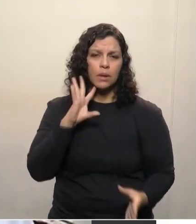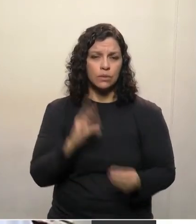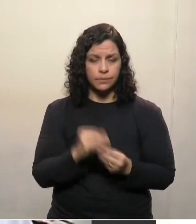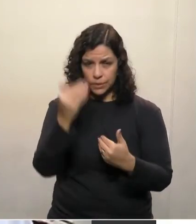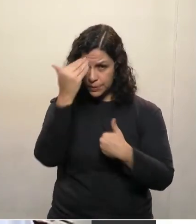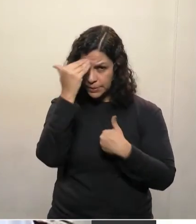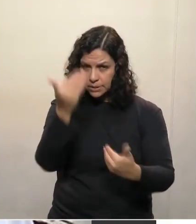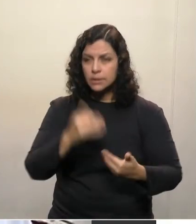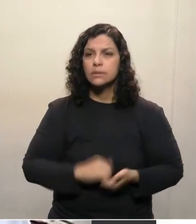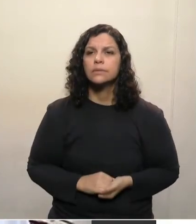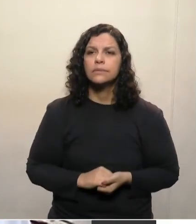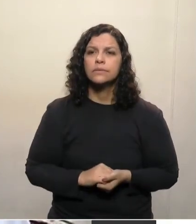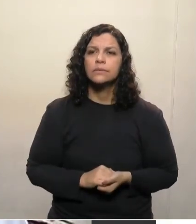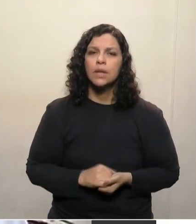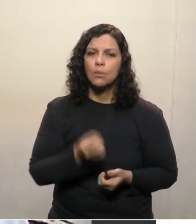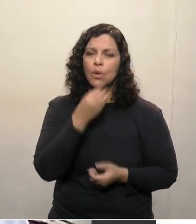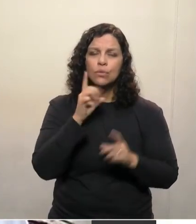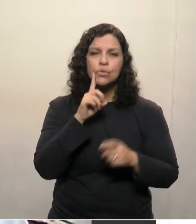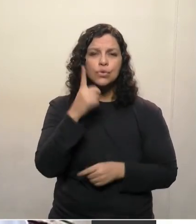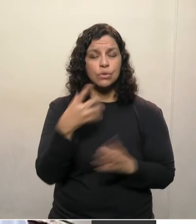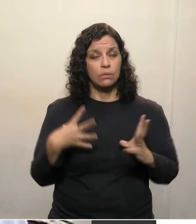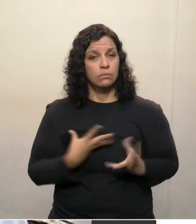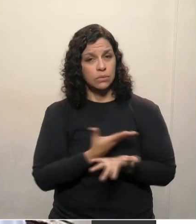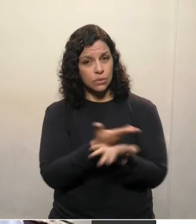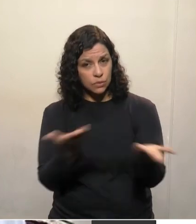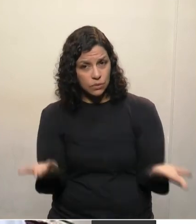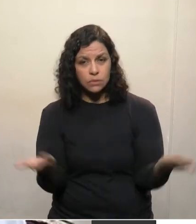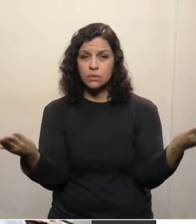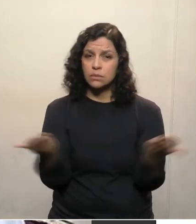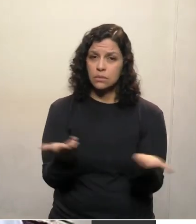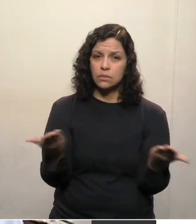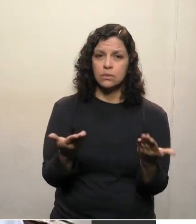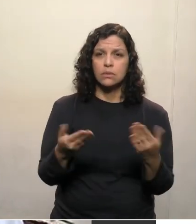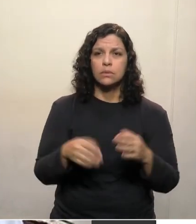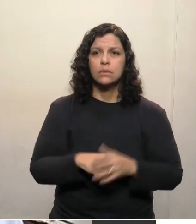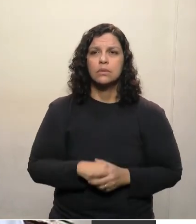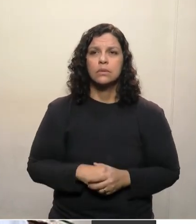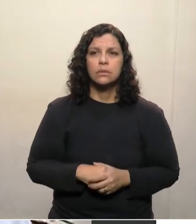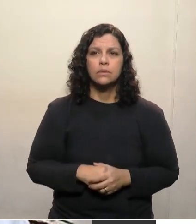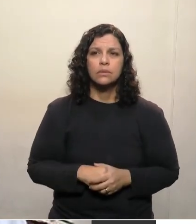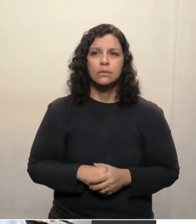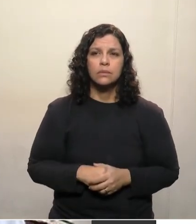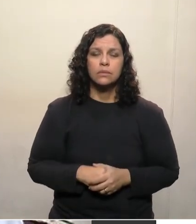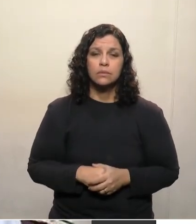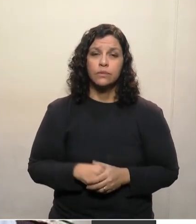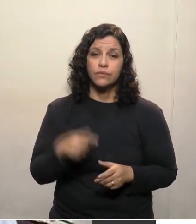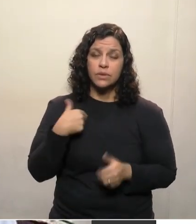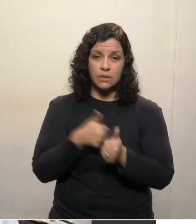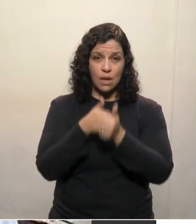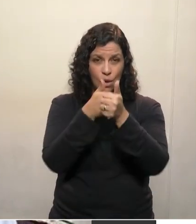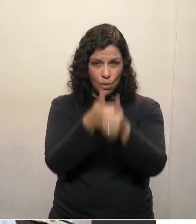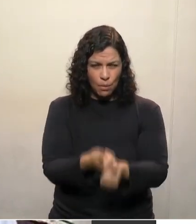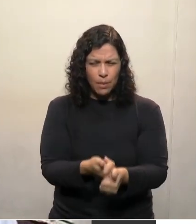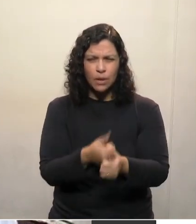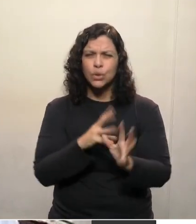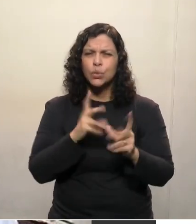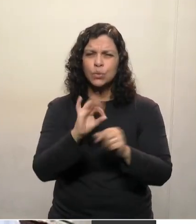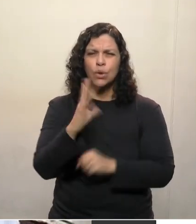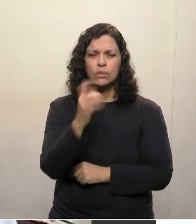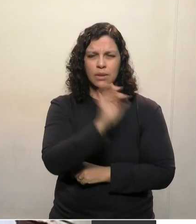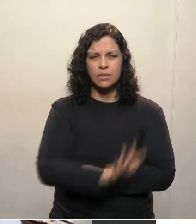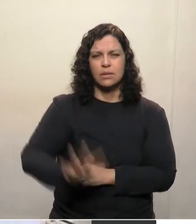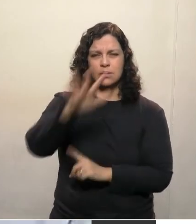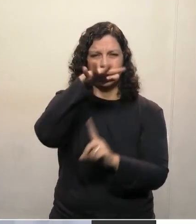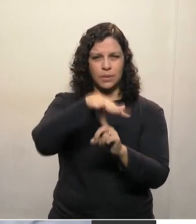Obrigado, um bom dia a todos, e vamos sempre estar aí acompanhando as situações do nosso querido